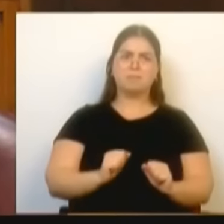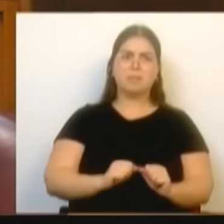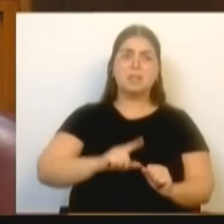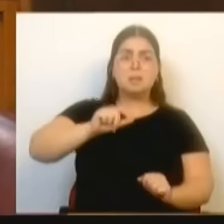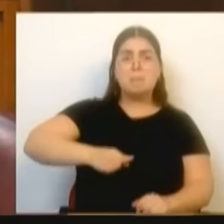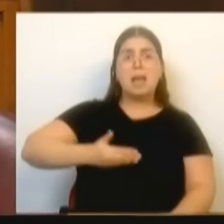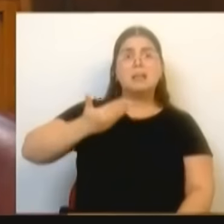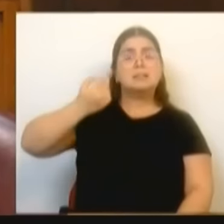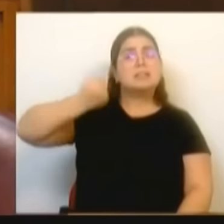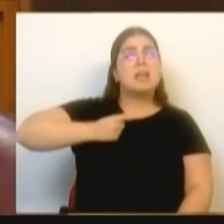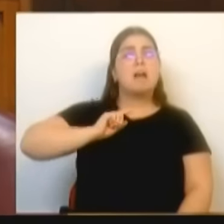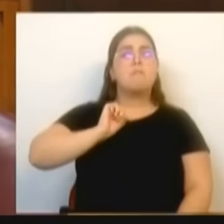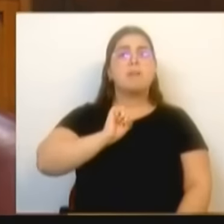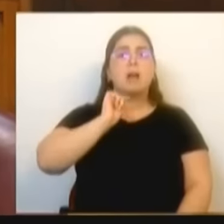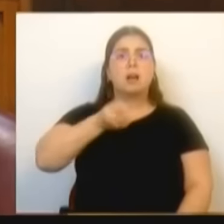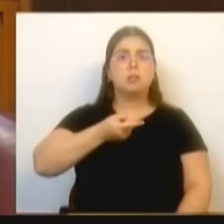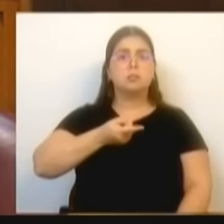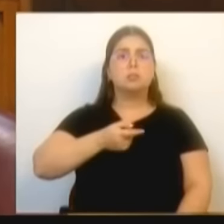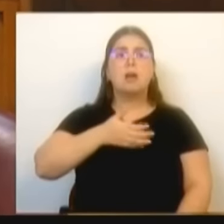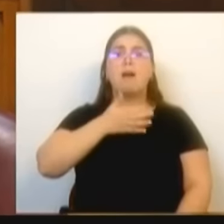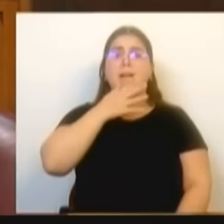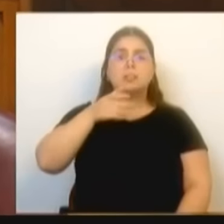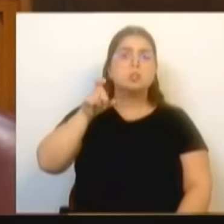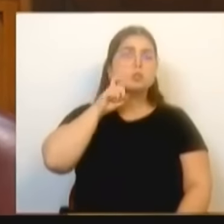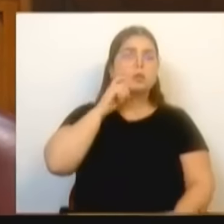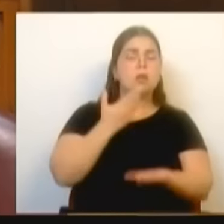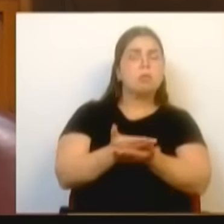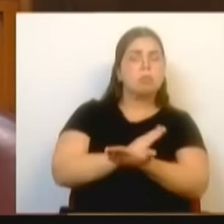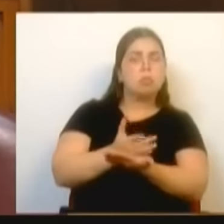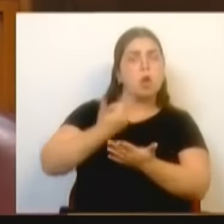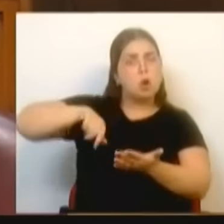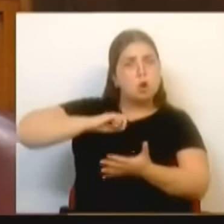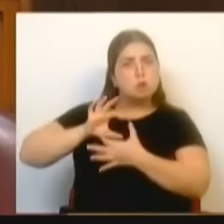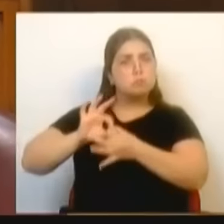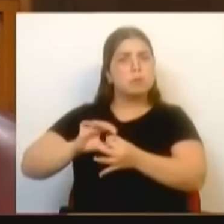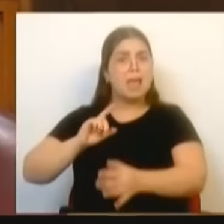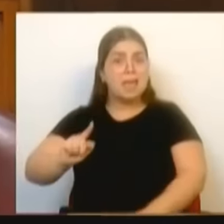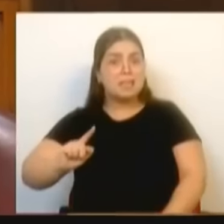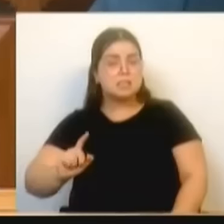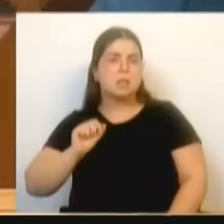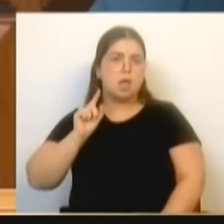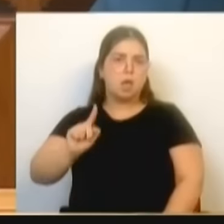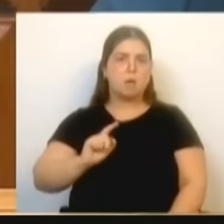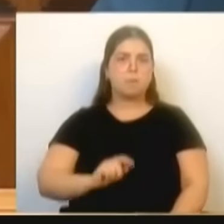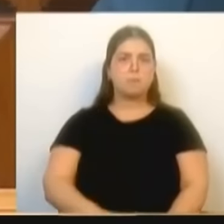o dever de atuar quando a segurança está em risco. É desse lado que nós estamos. É desse lado que nós estamos.